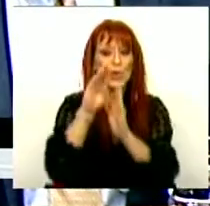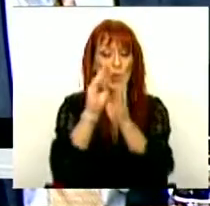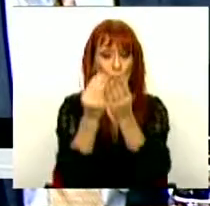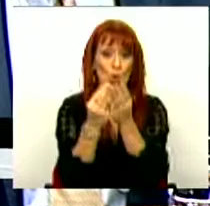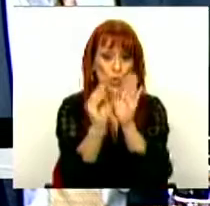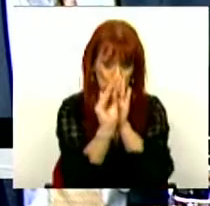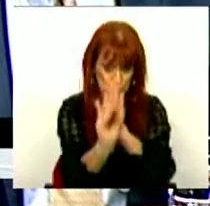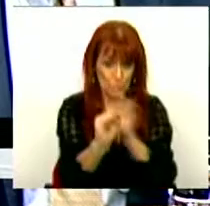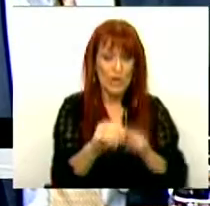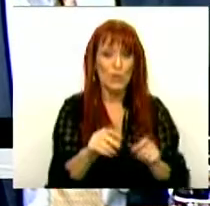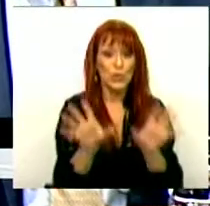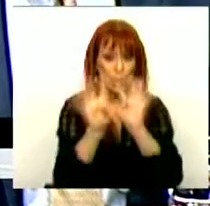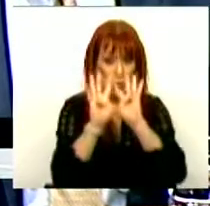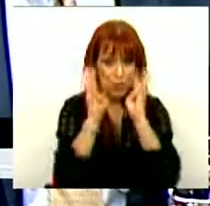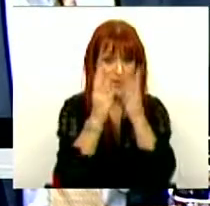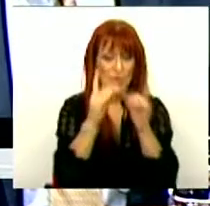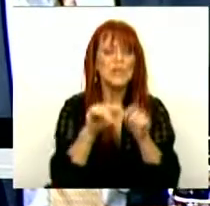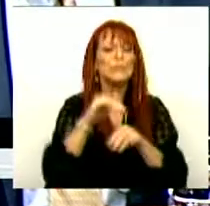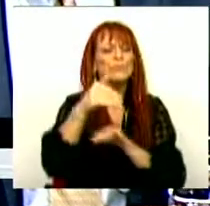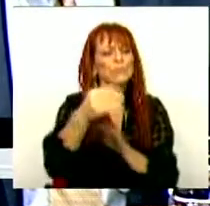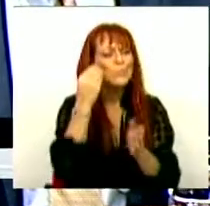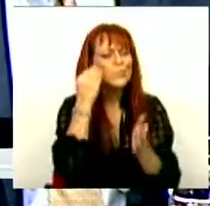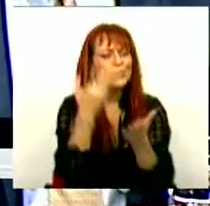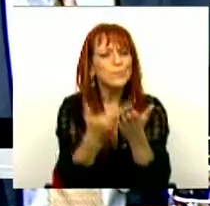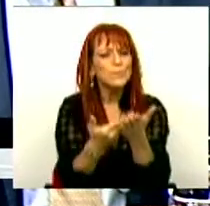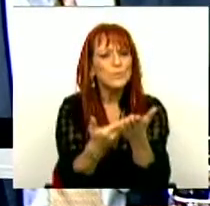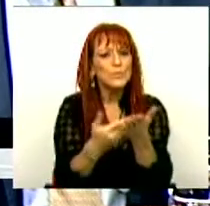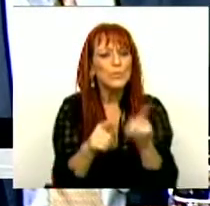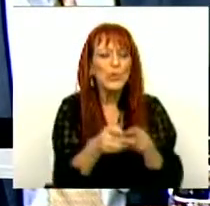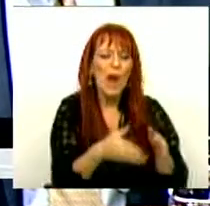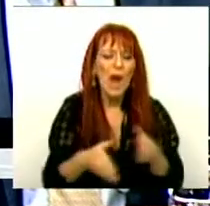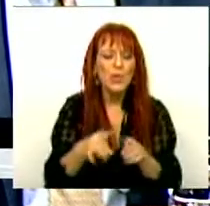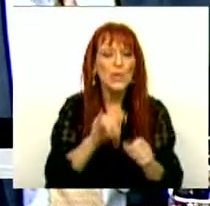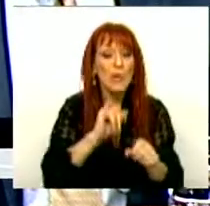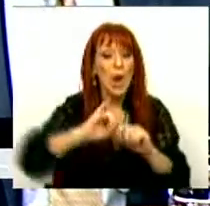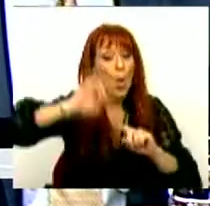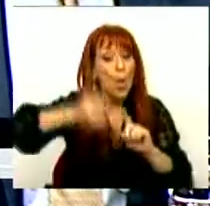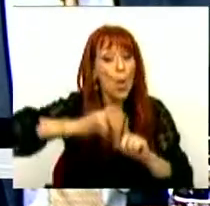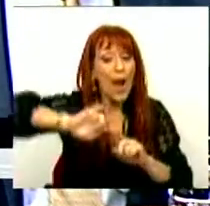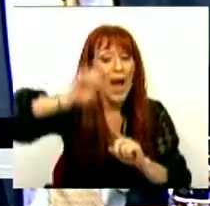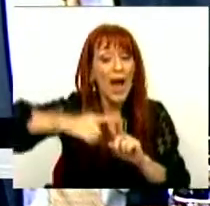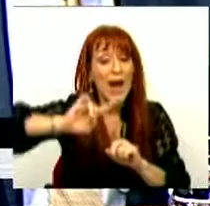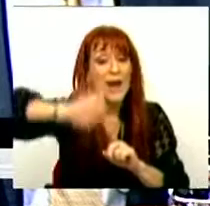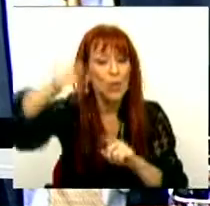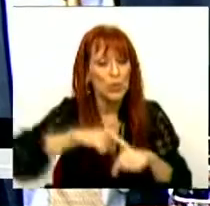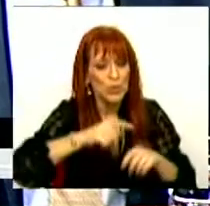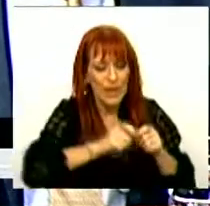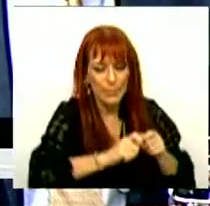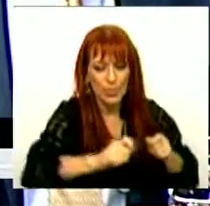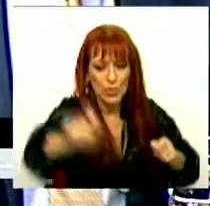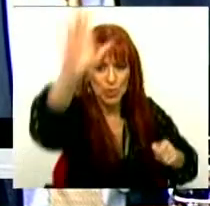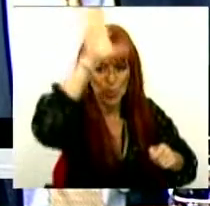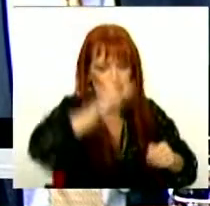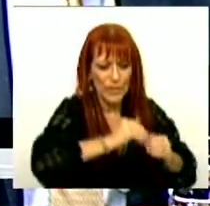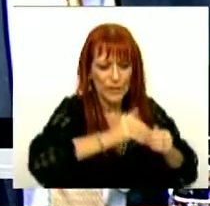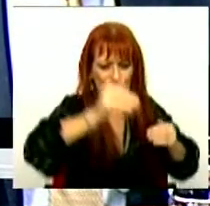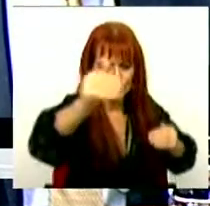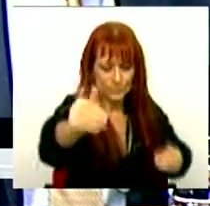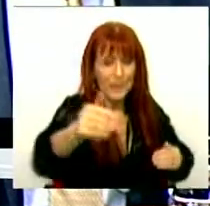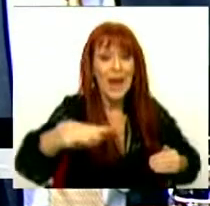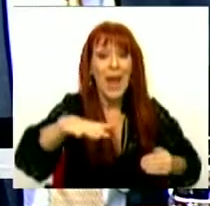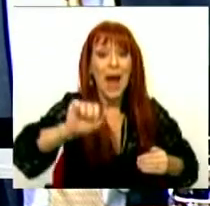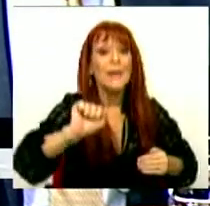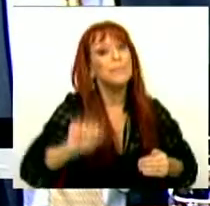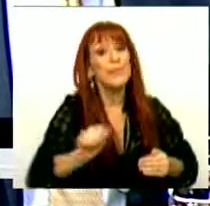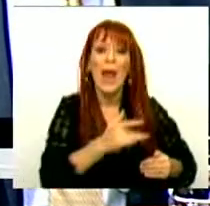Conselho de Ministros enquadradora da Estratégia Plurianual para o Conjunto da Legislatura na área